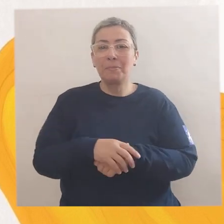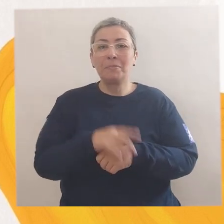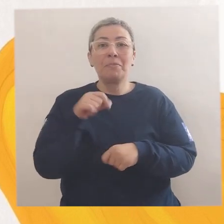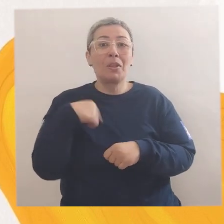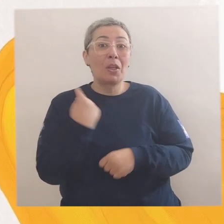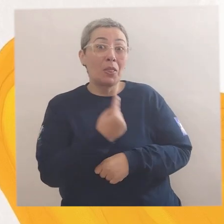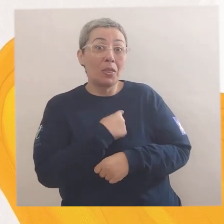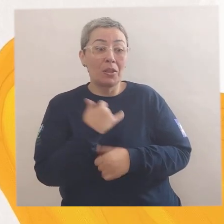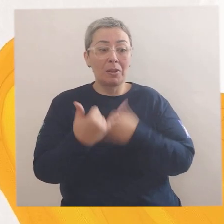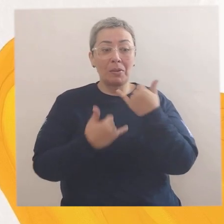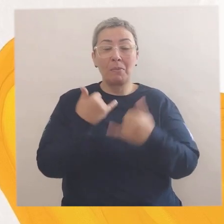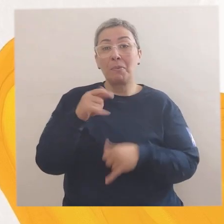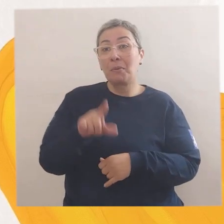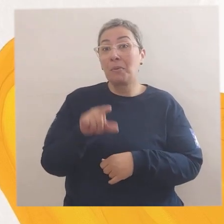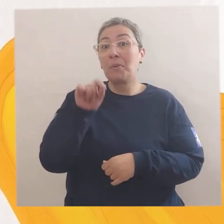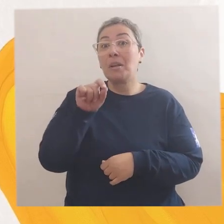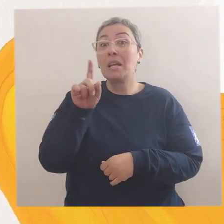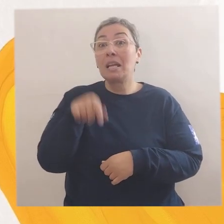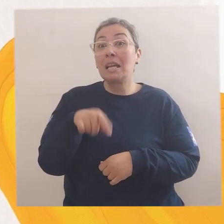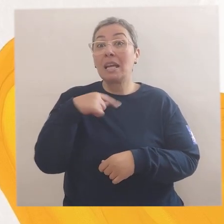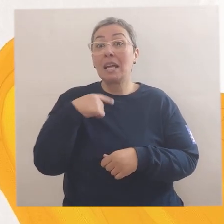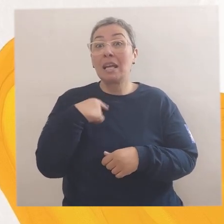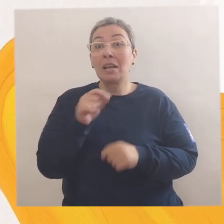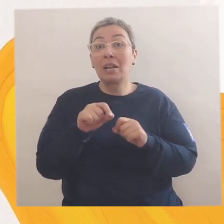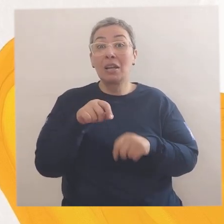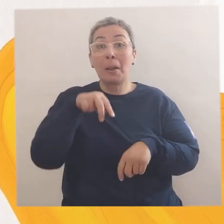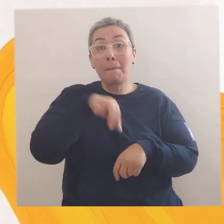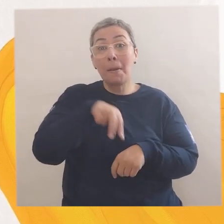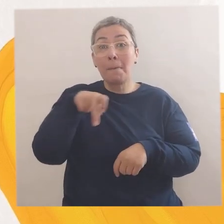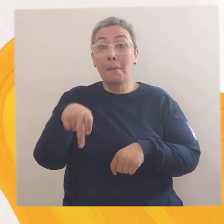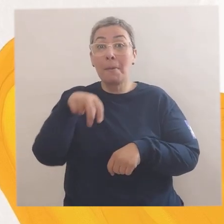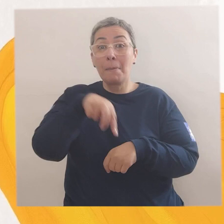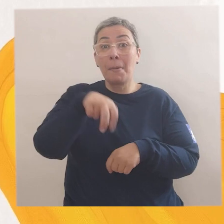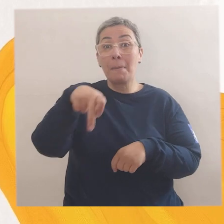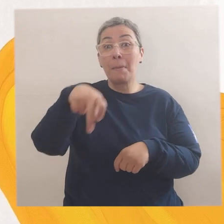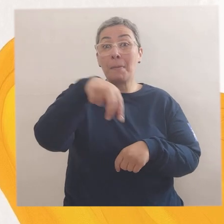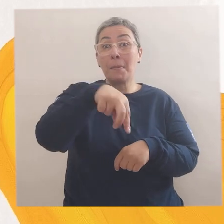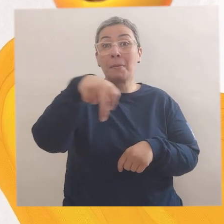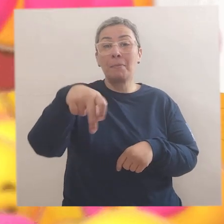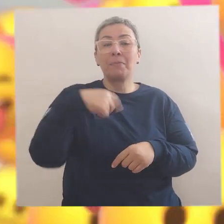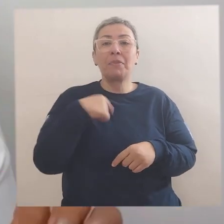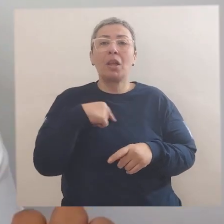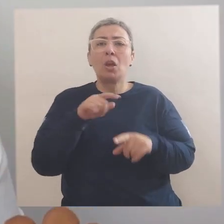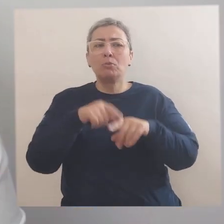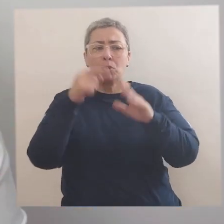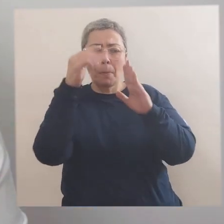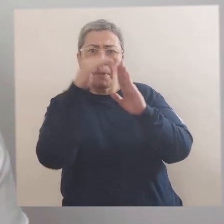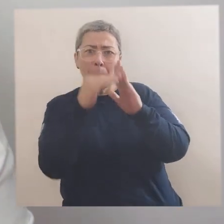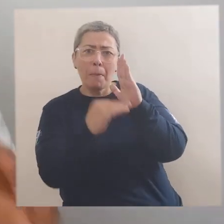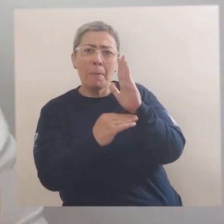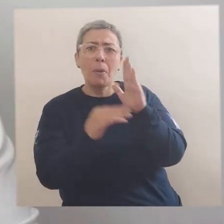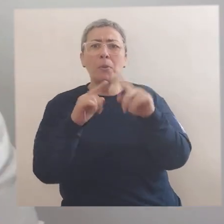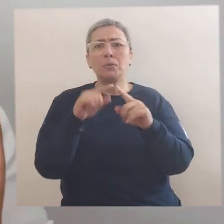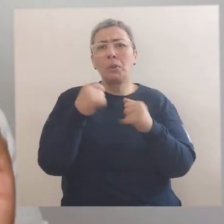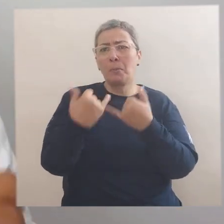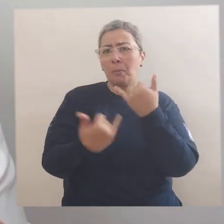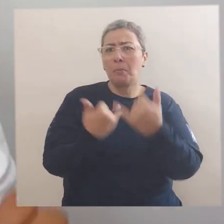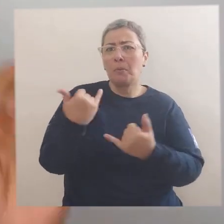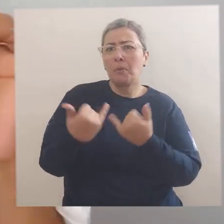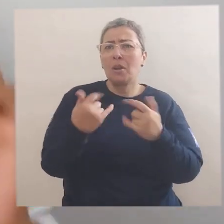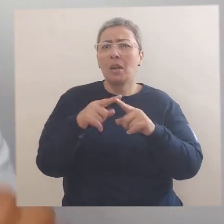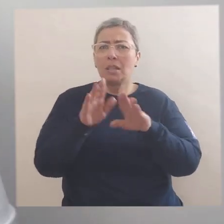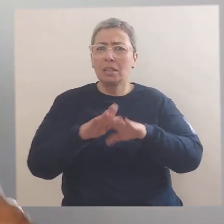Nossa brincadeira favorita é pular amarelinha. Eu fiz uma lista com essas